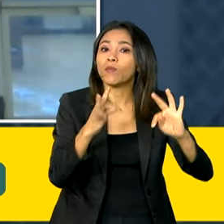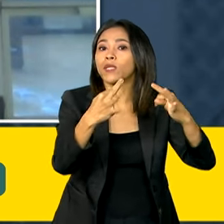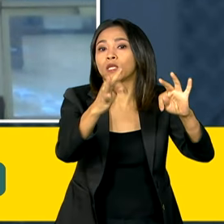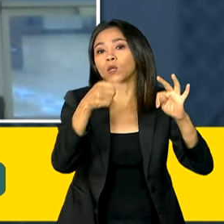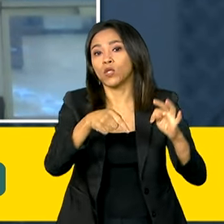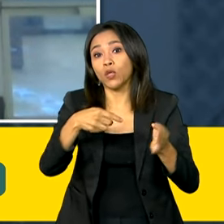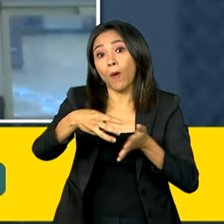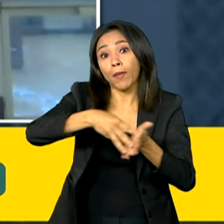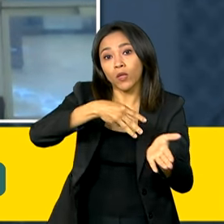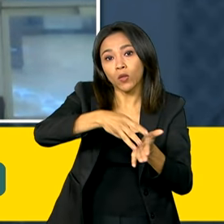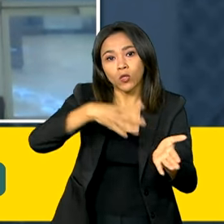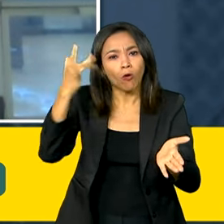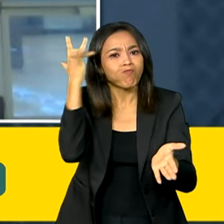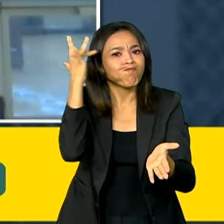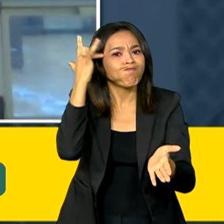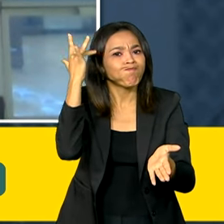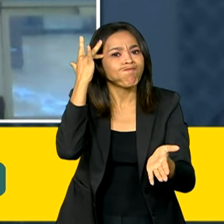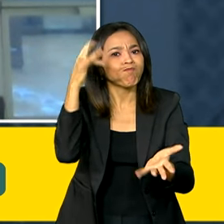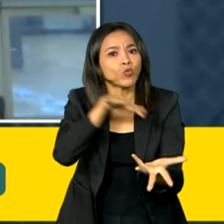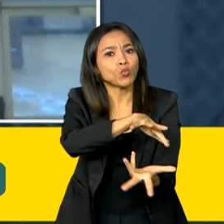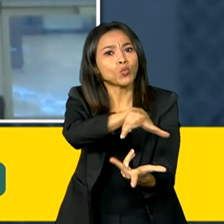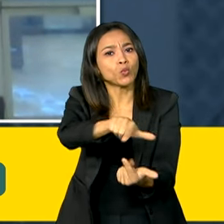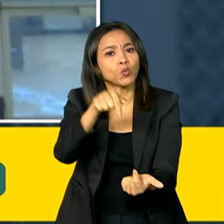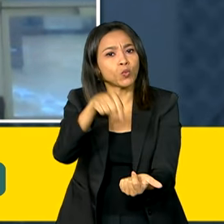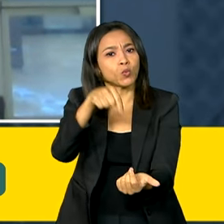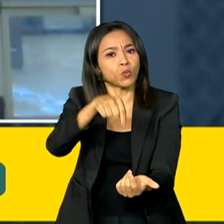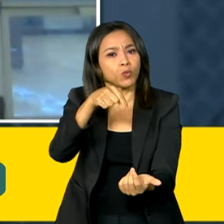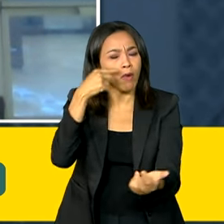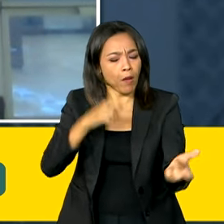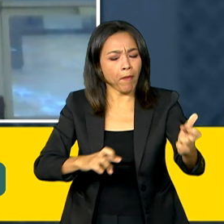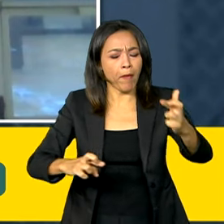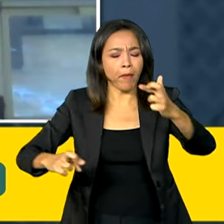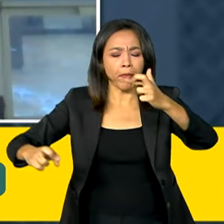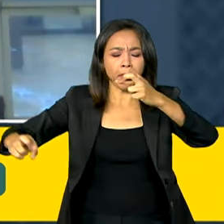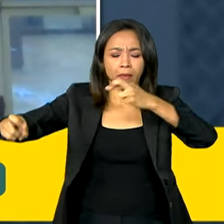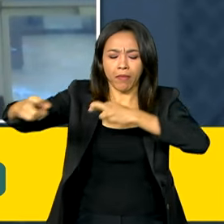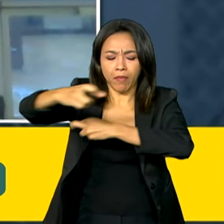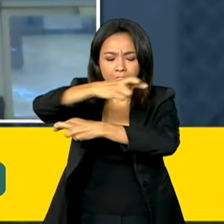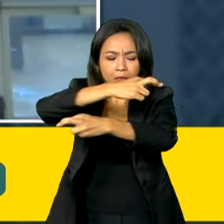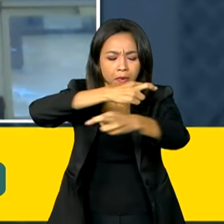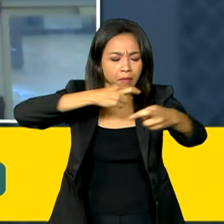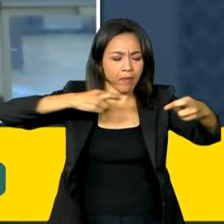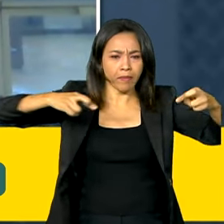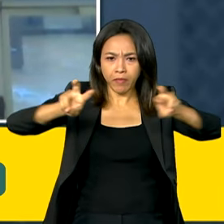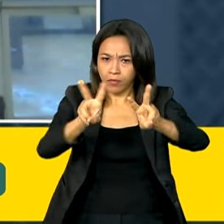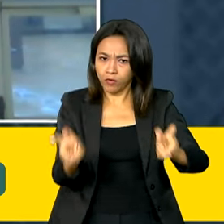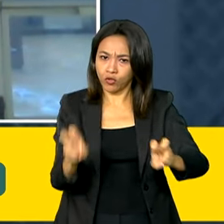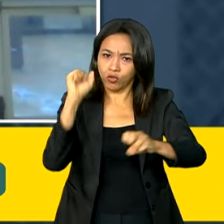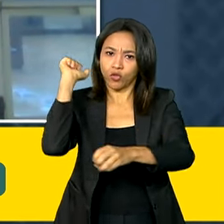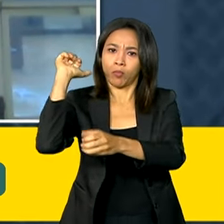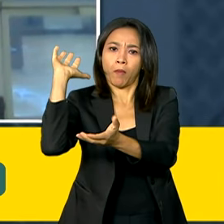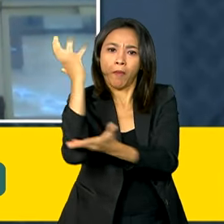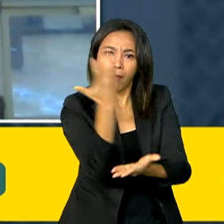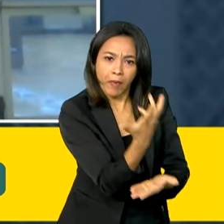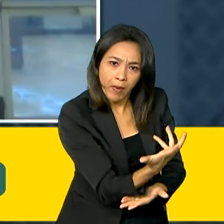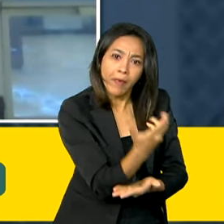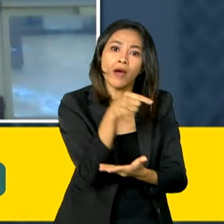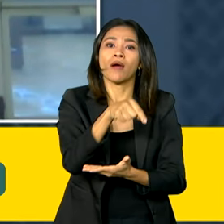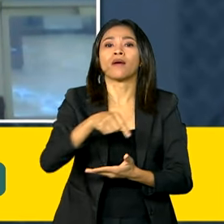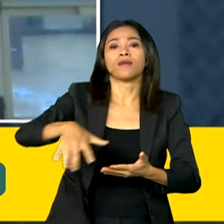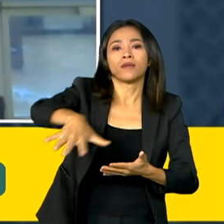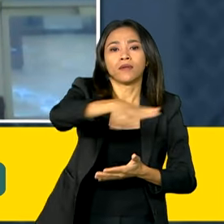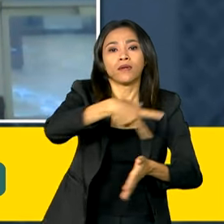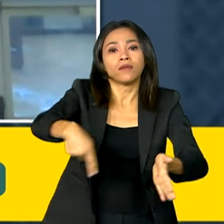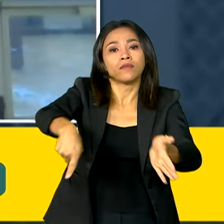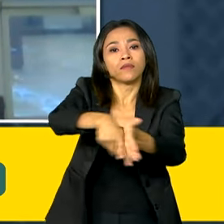mais avançada no planeta para monitoramento de desmatamento em florestas tropicais e em vegetação nativa,